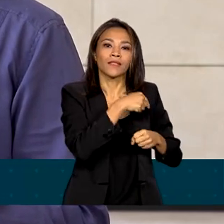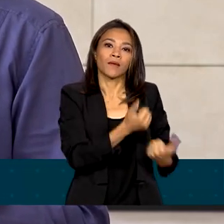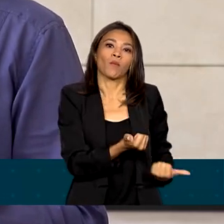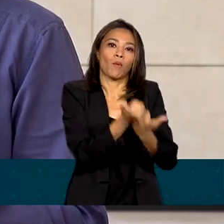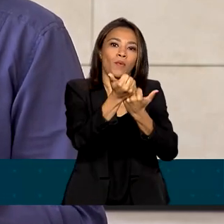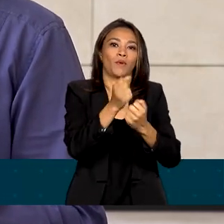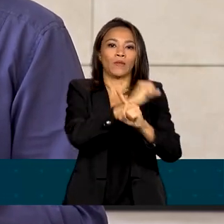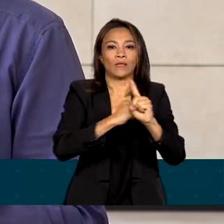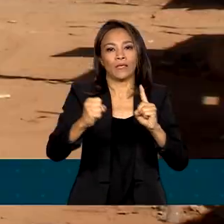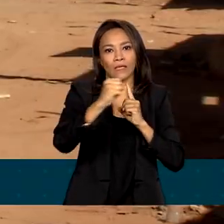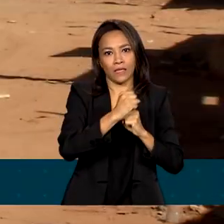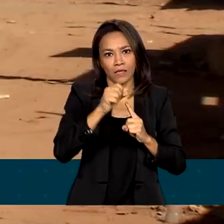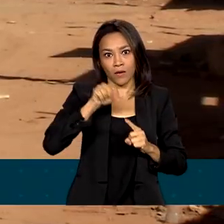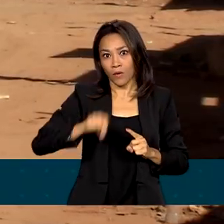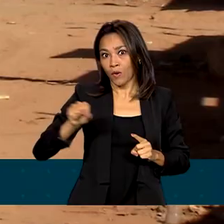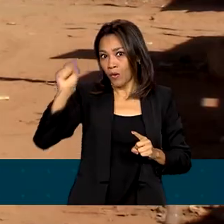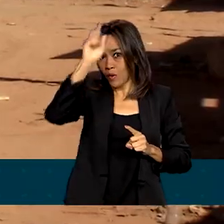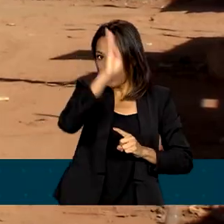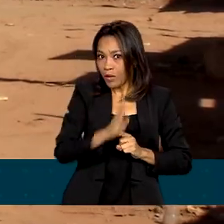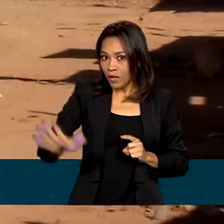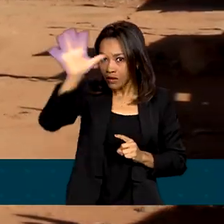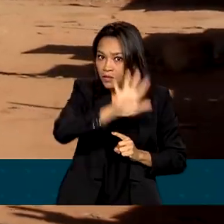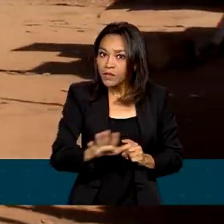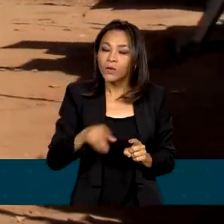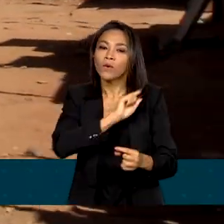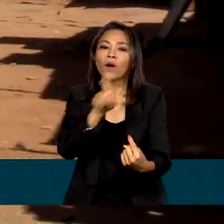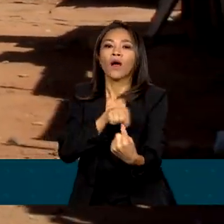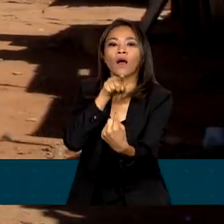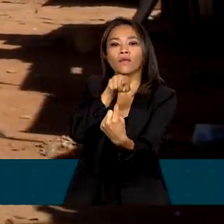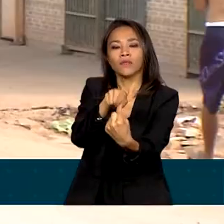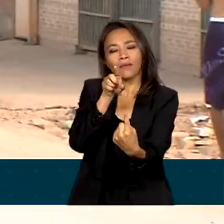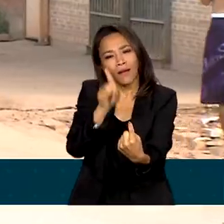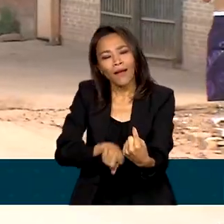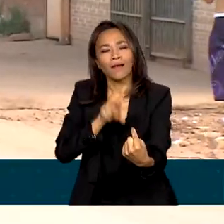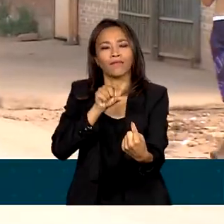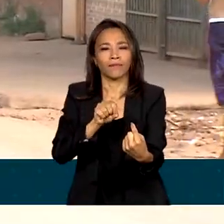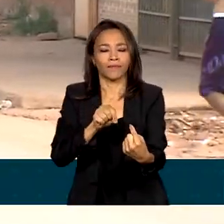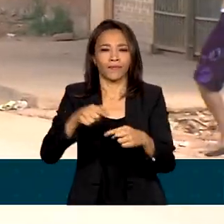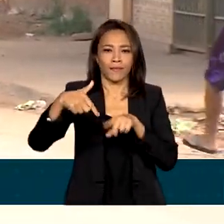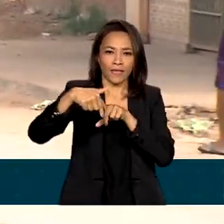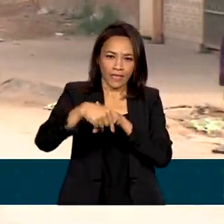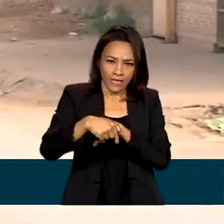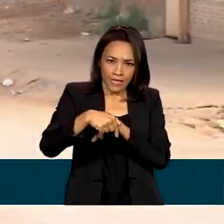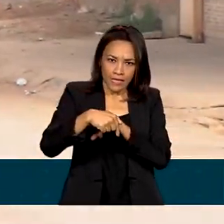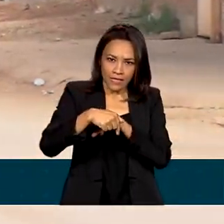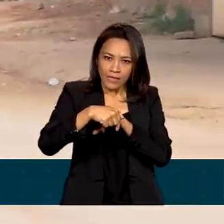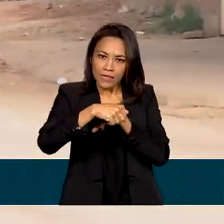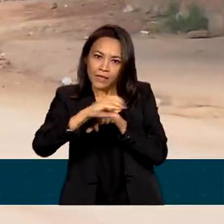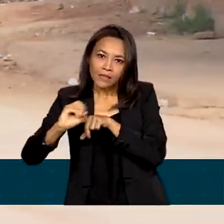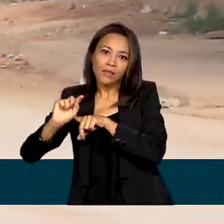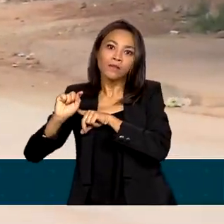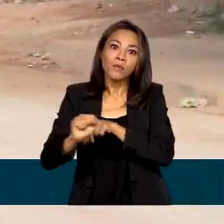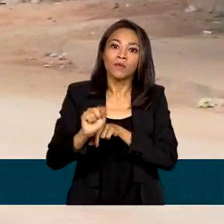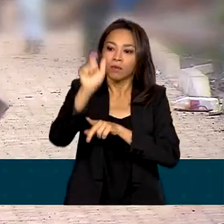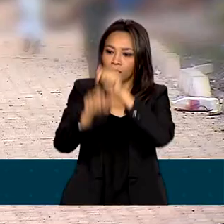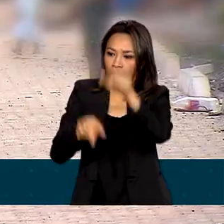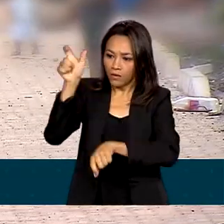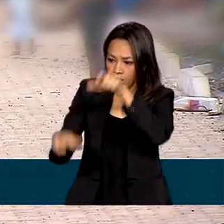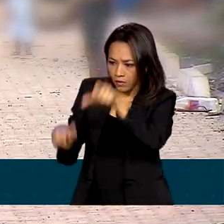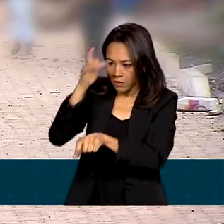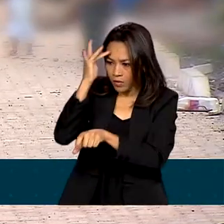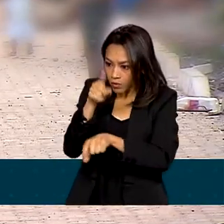de todo o país. O objetivo é encontrar cerca de 700 mil brasileiros que realmente